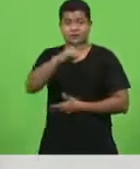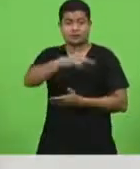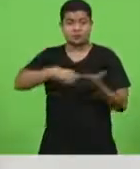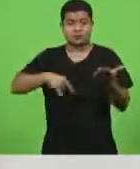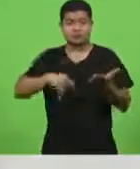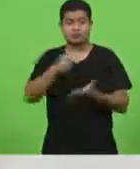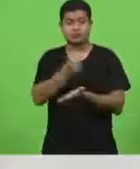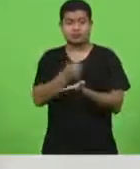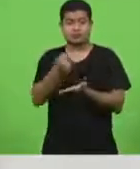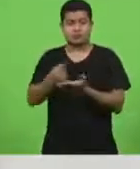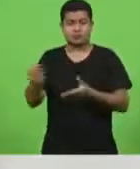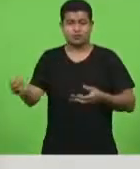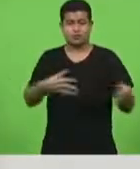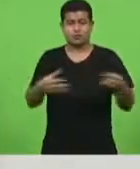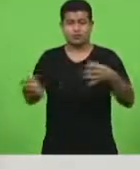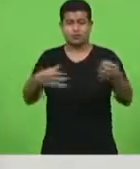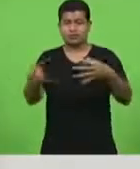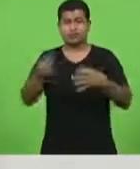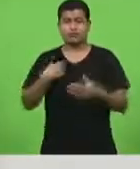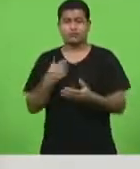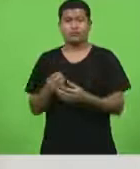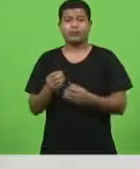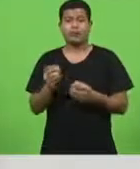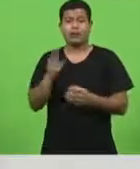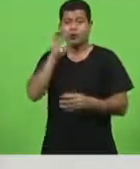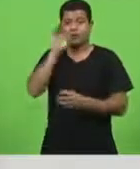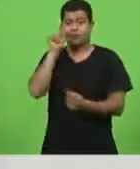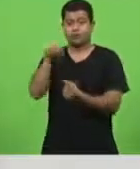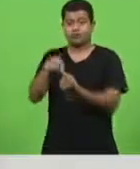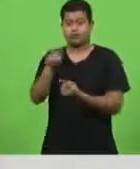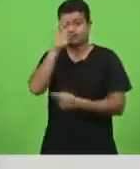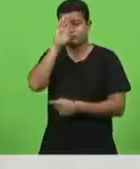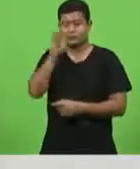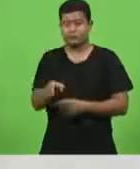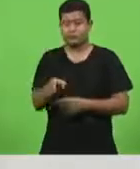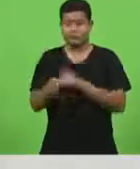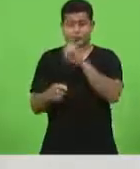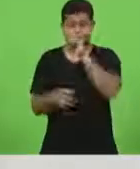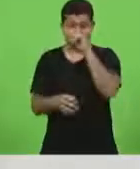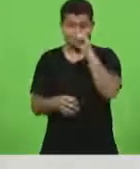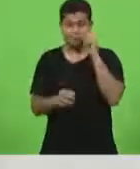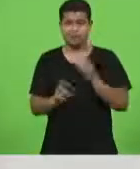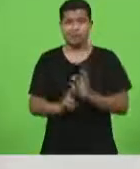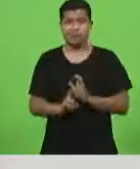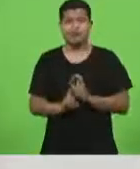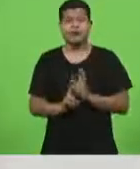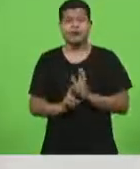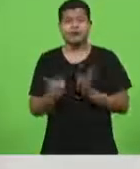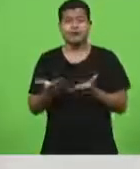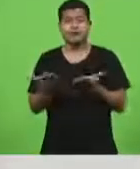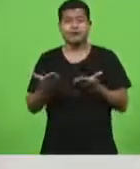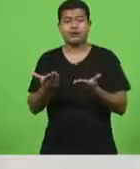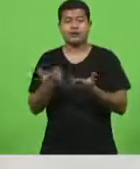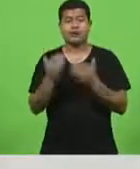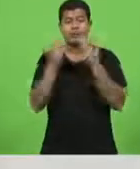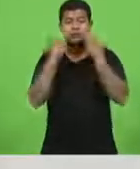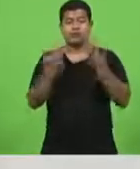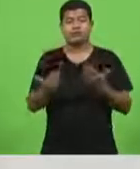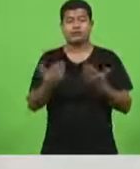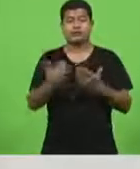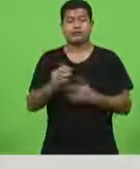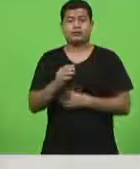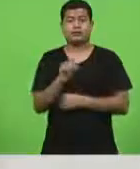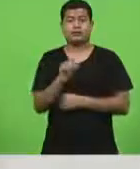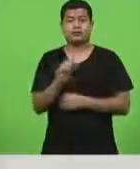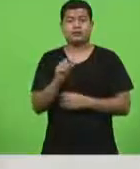% para micro e pequenas empresas o número total representa um aumento de mais de 186%